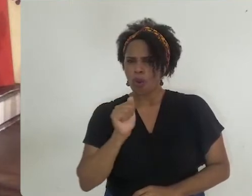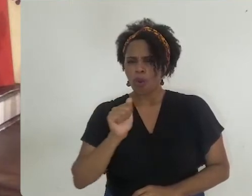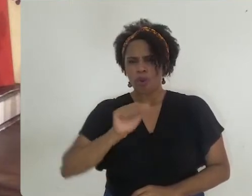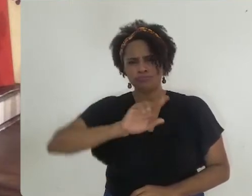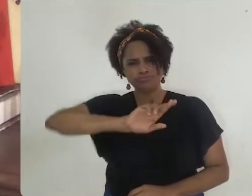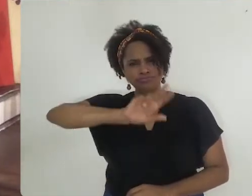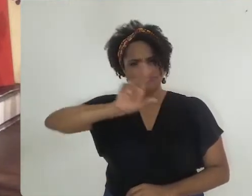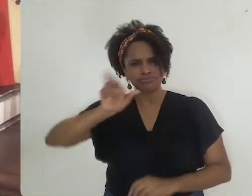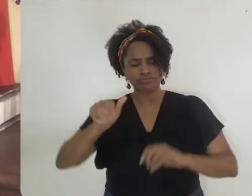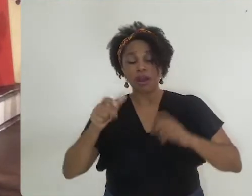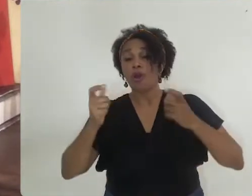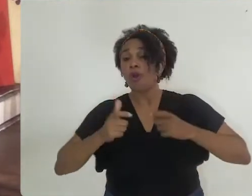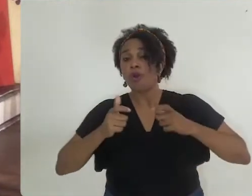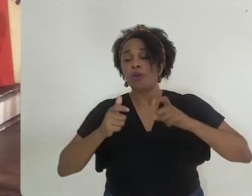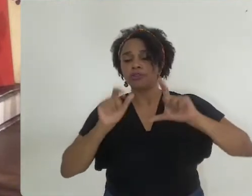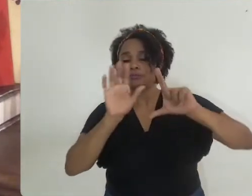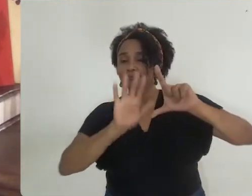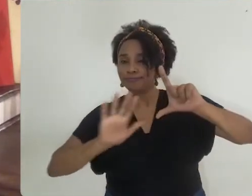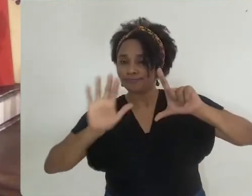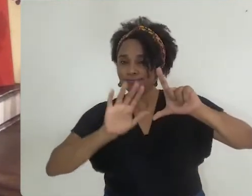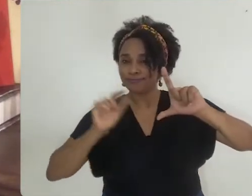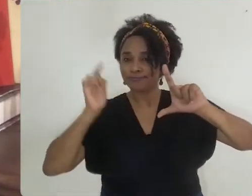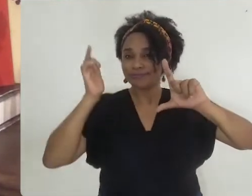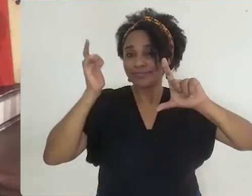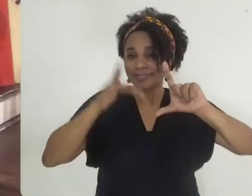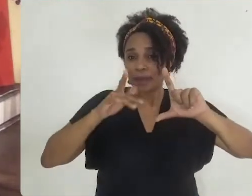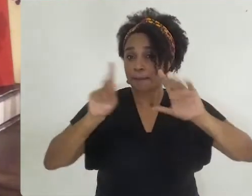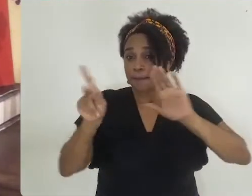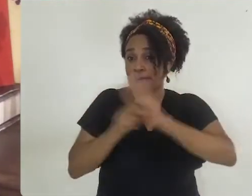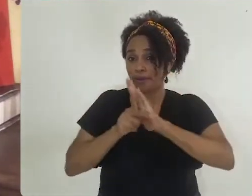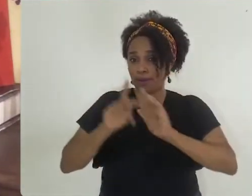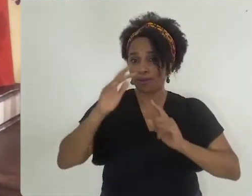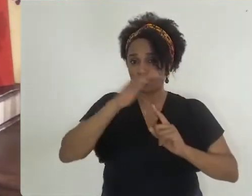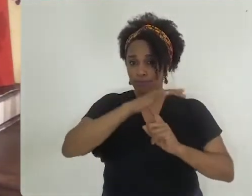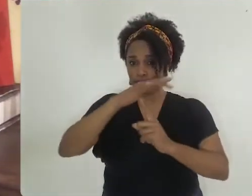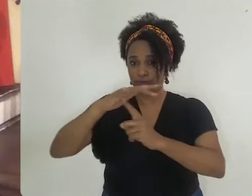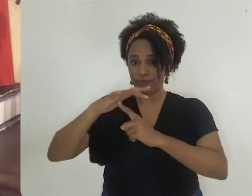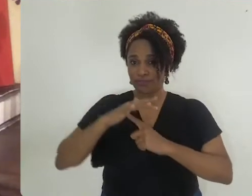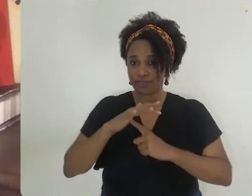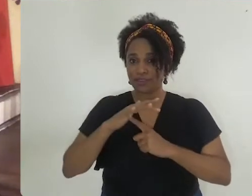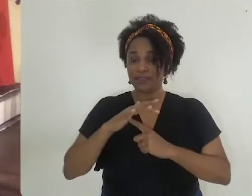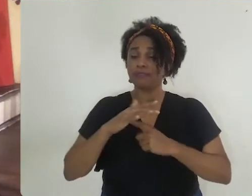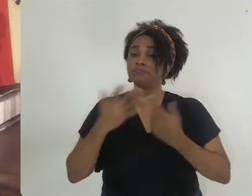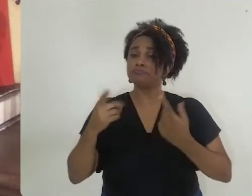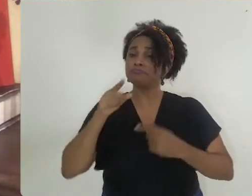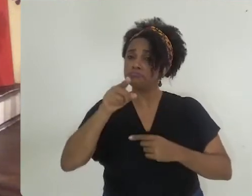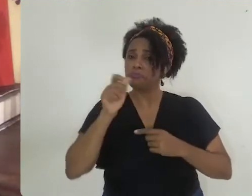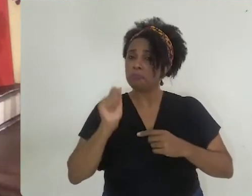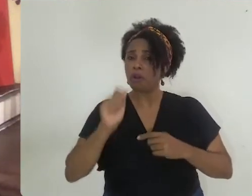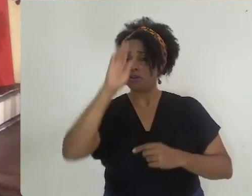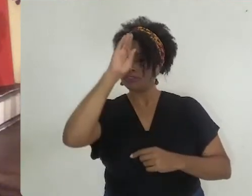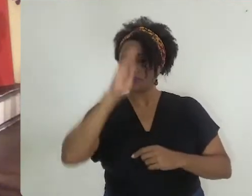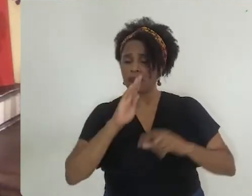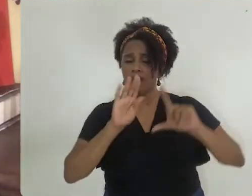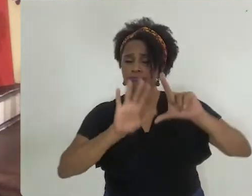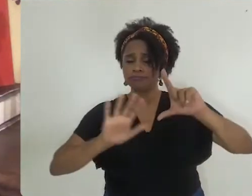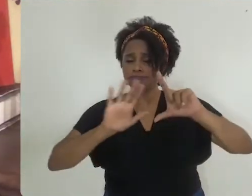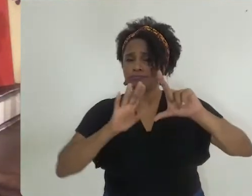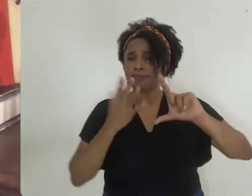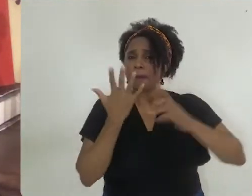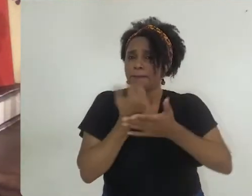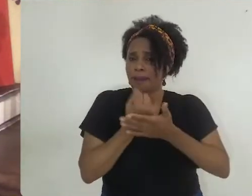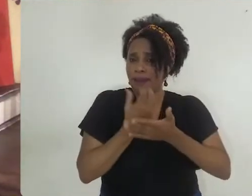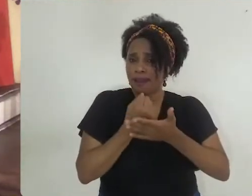São 11 obras expostas na página da feira, sendo que outras produções também podem ser consultadas